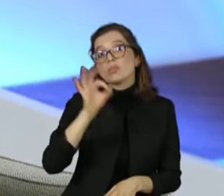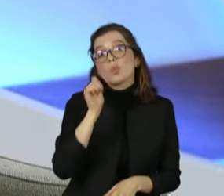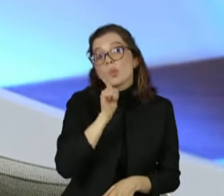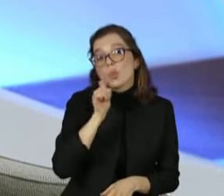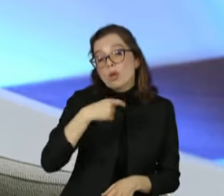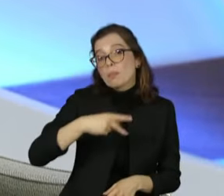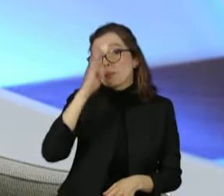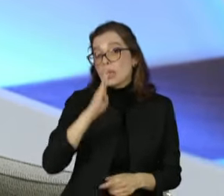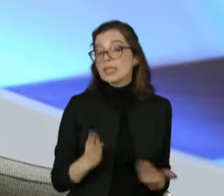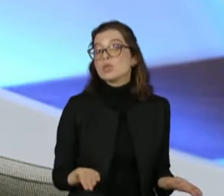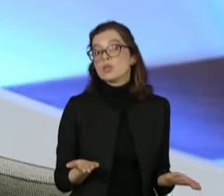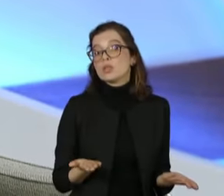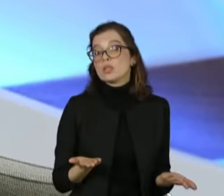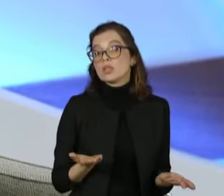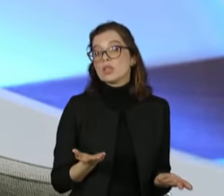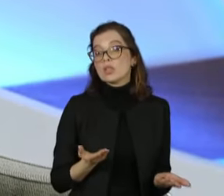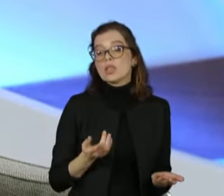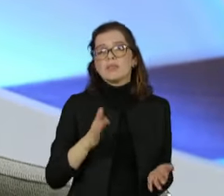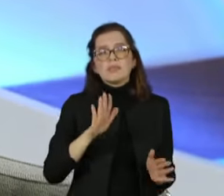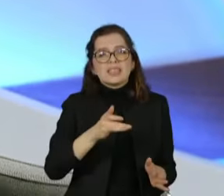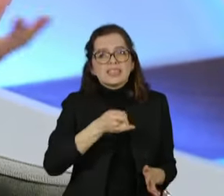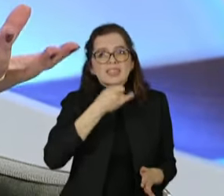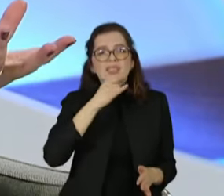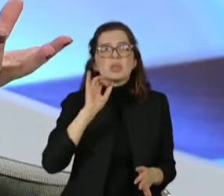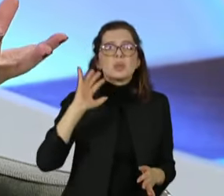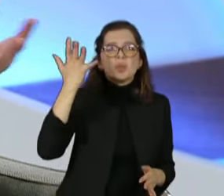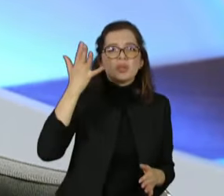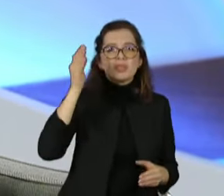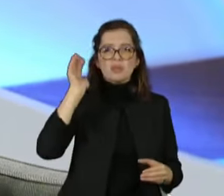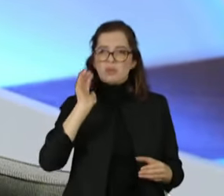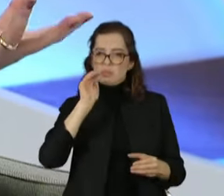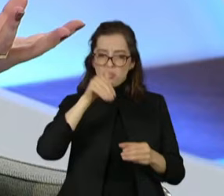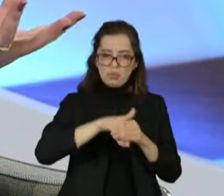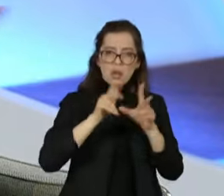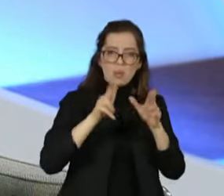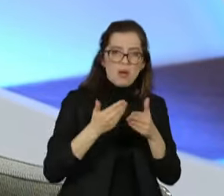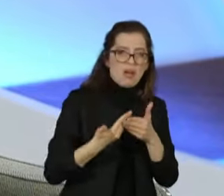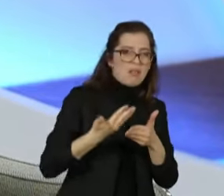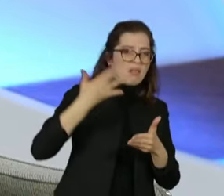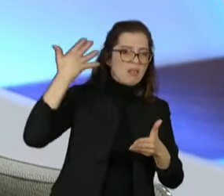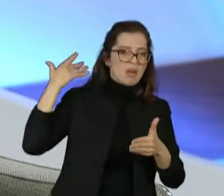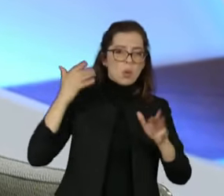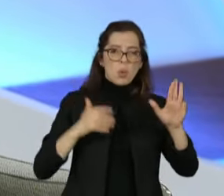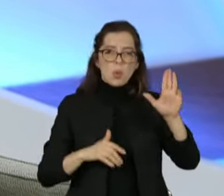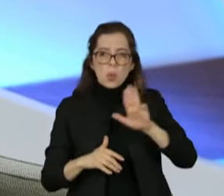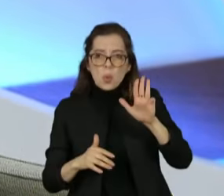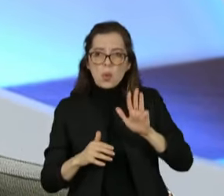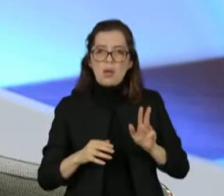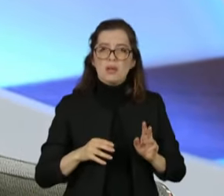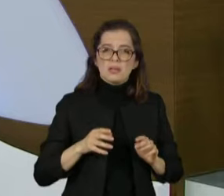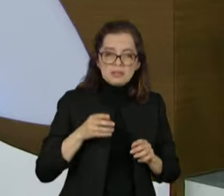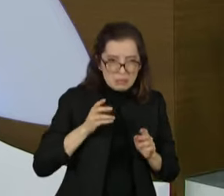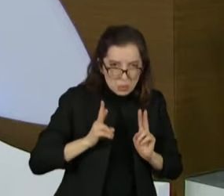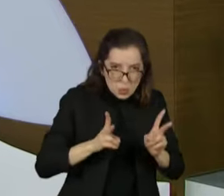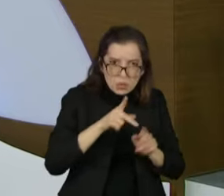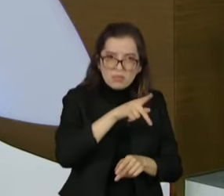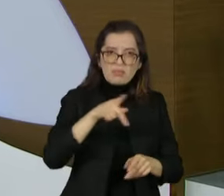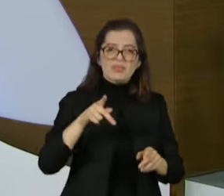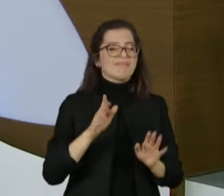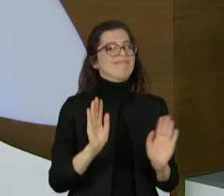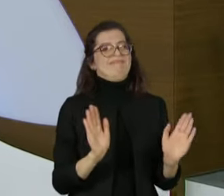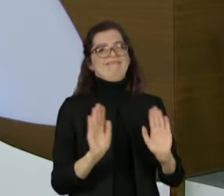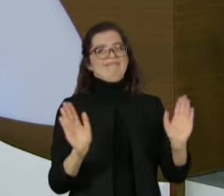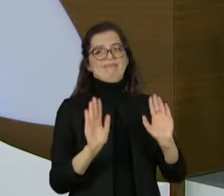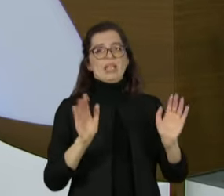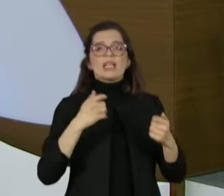permanecer com o presente. Eu sou uma cidadã, sou professora, eu sou mãe e é com esta verdade que eu vou estar me apresentando ao Brasil a partir